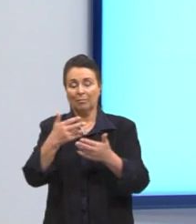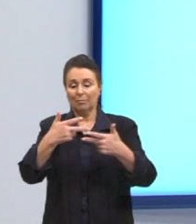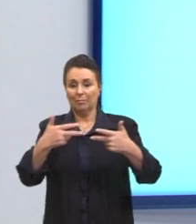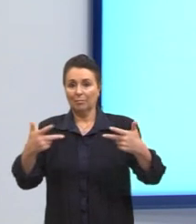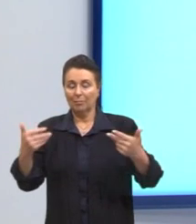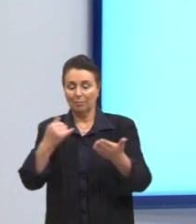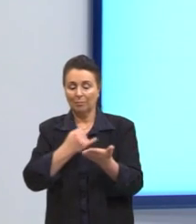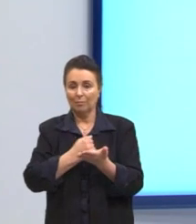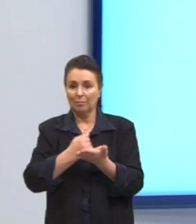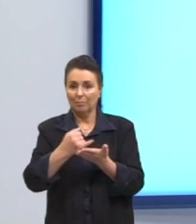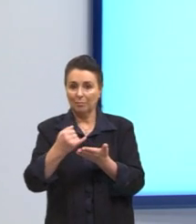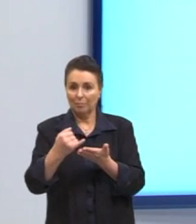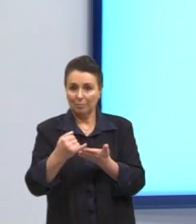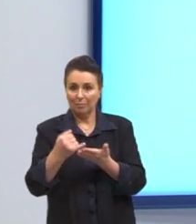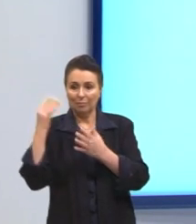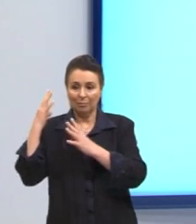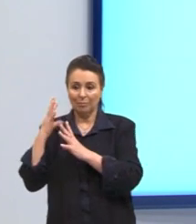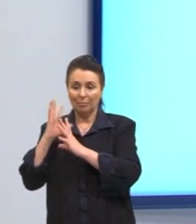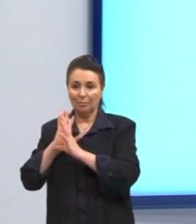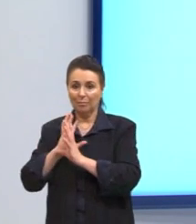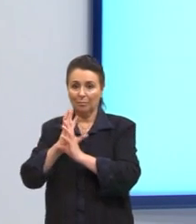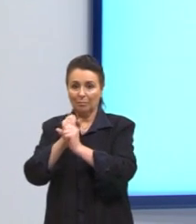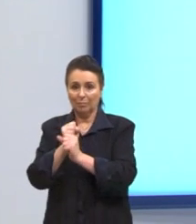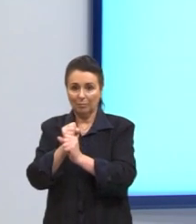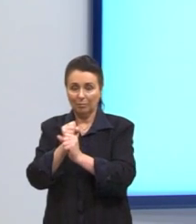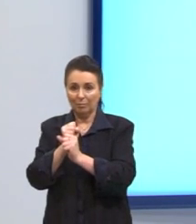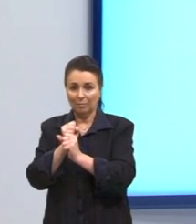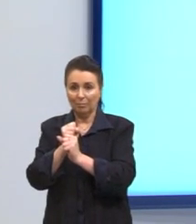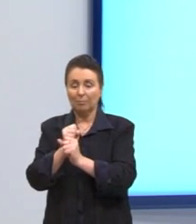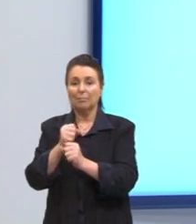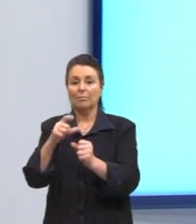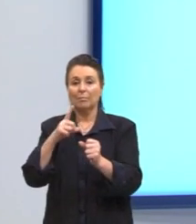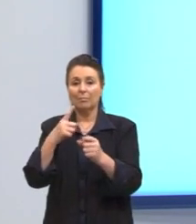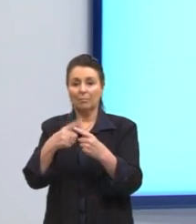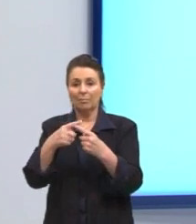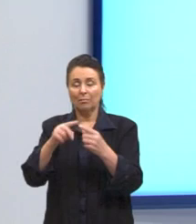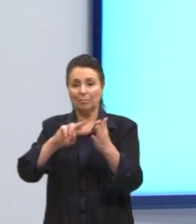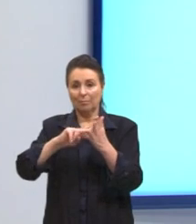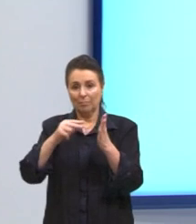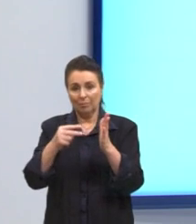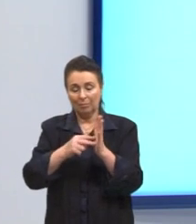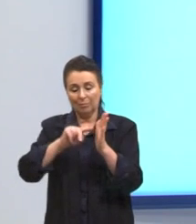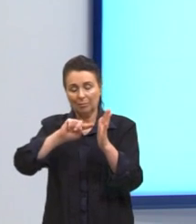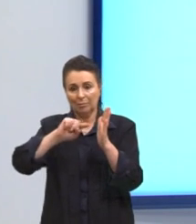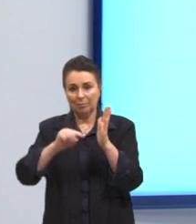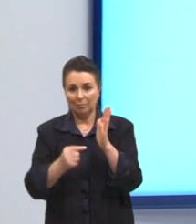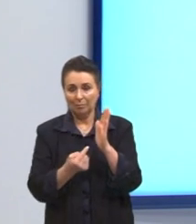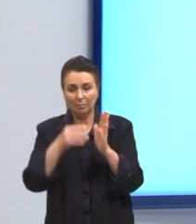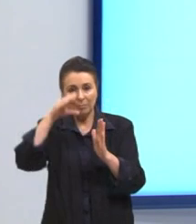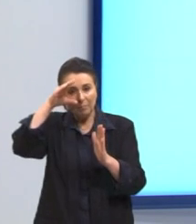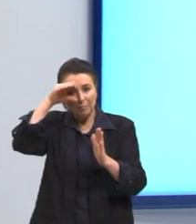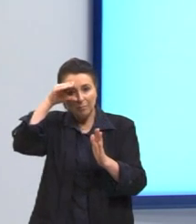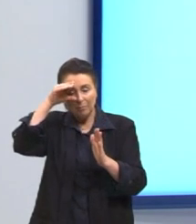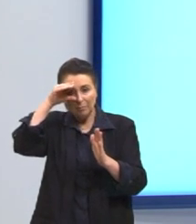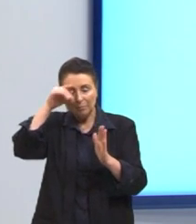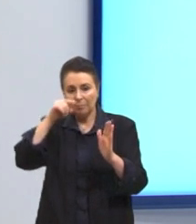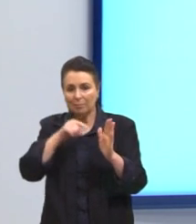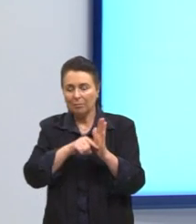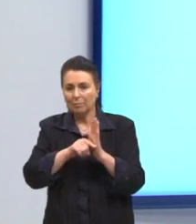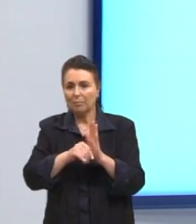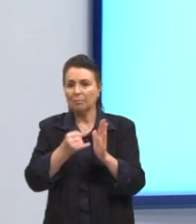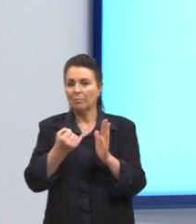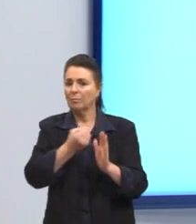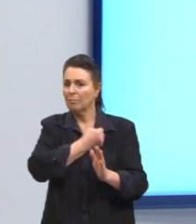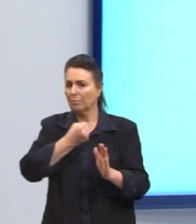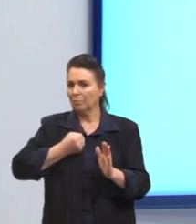introduz essa conclusão, essa ideia conclusiva, porque ele tem significado disso, vírgula, observa-se que a questão do alto índice de